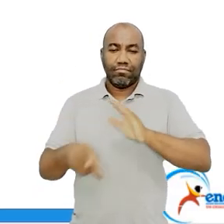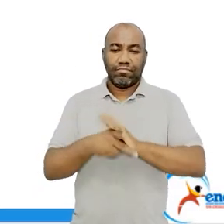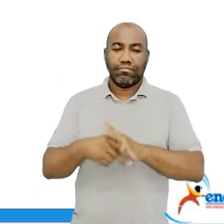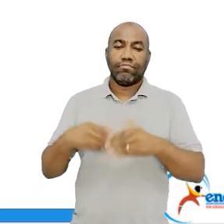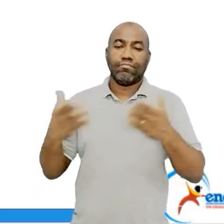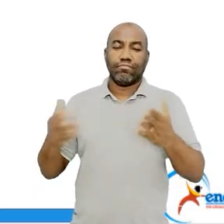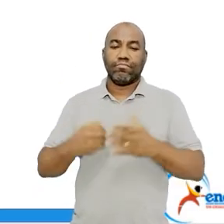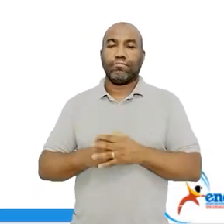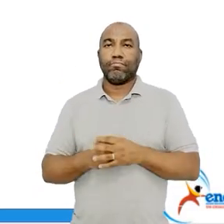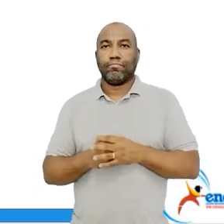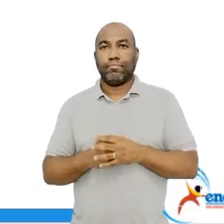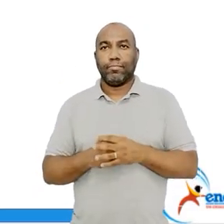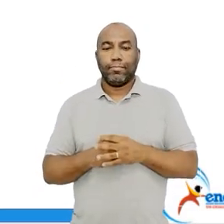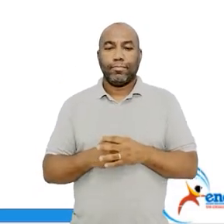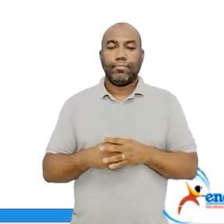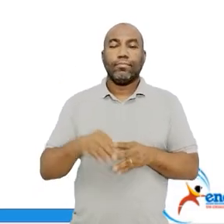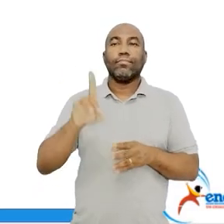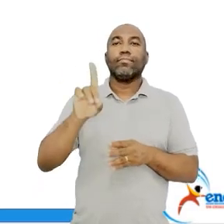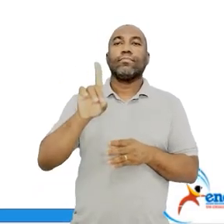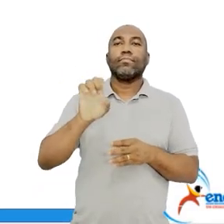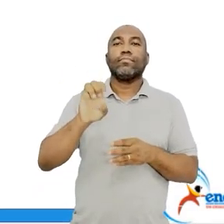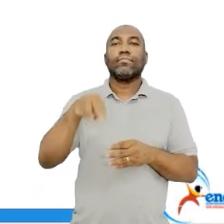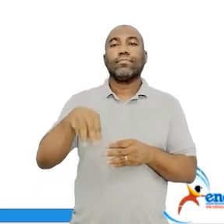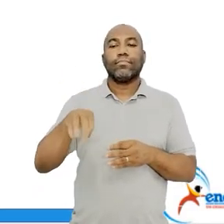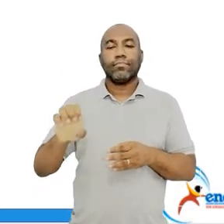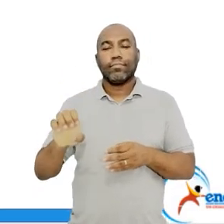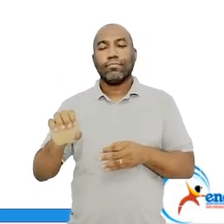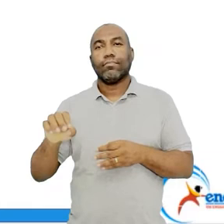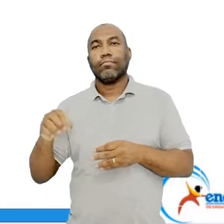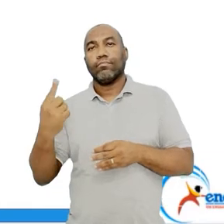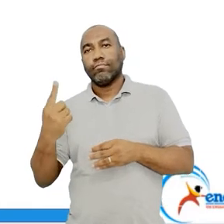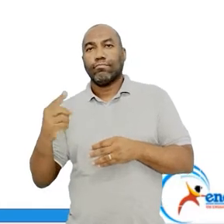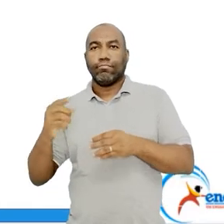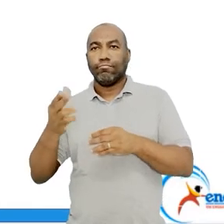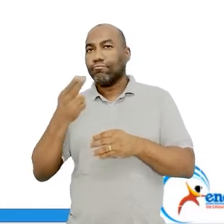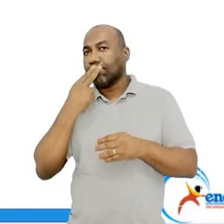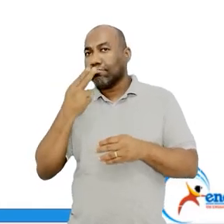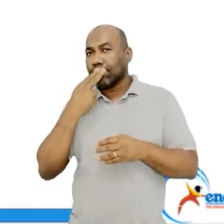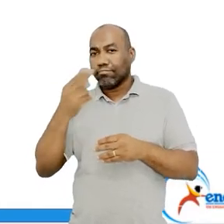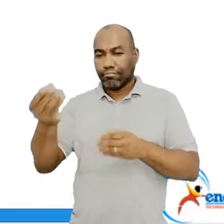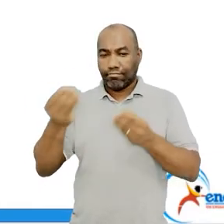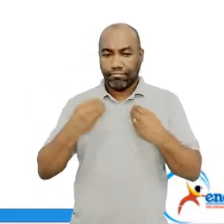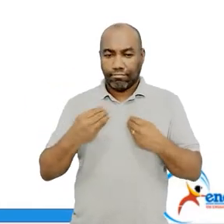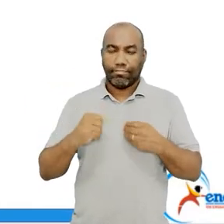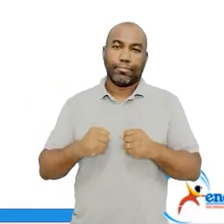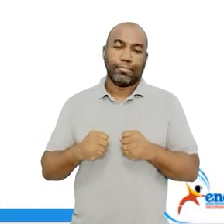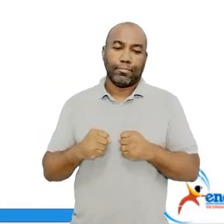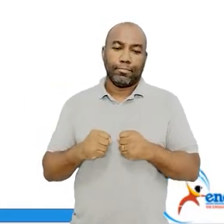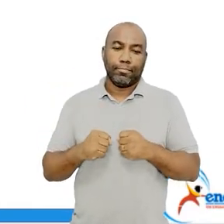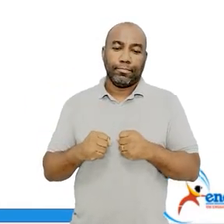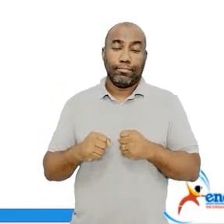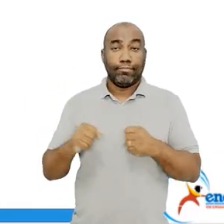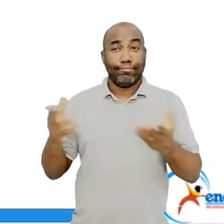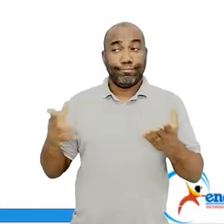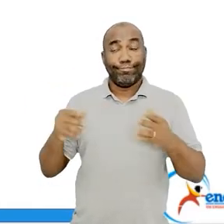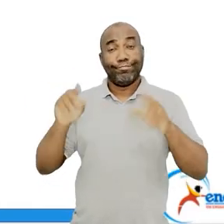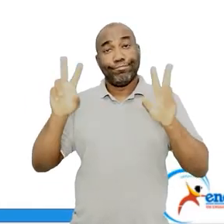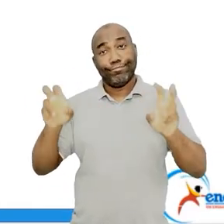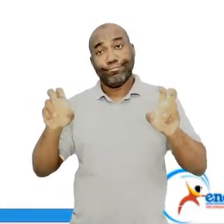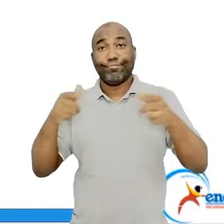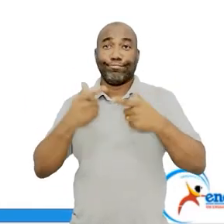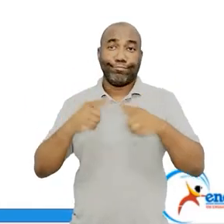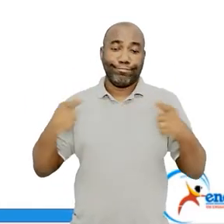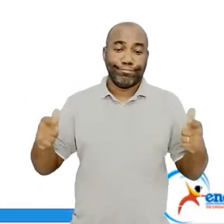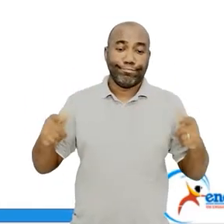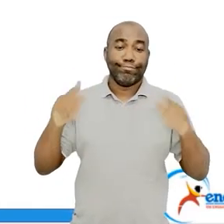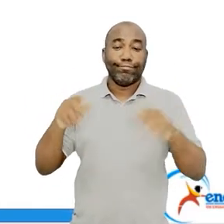correta no idioma. Dê-me um cigarro. Diz a gramática, detalhe, sem acento. Do professor e do